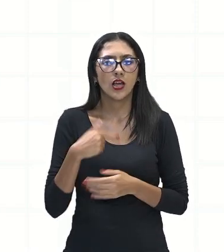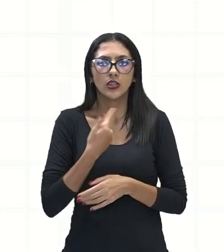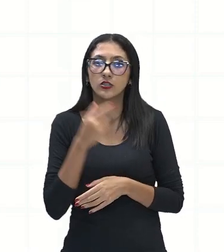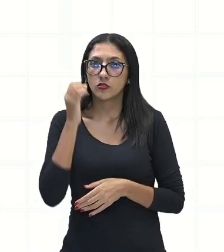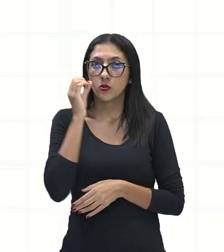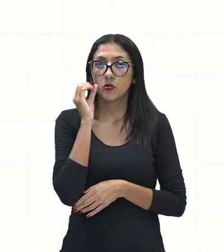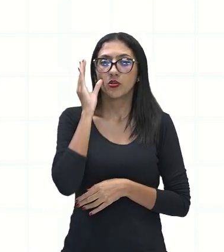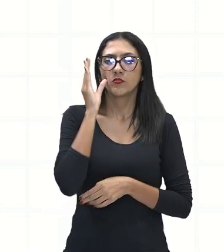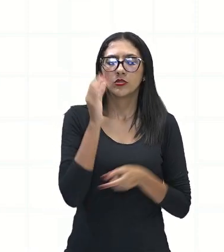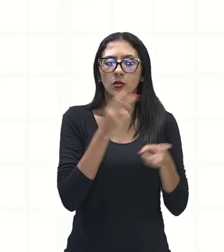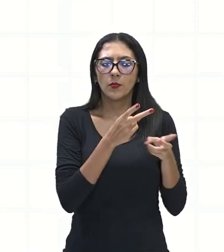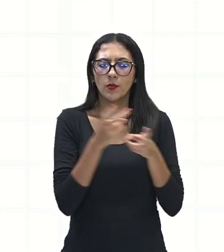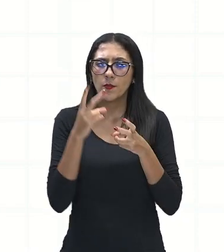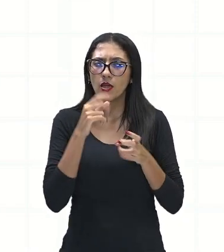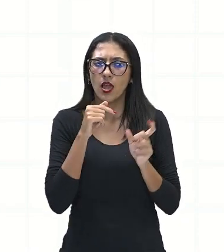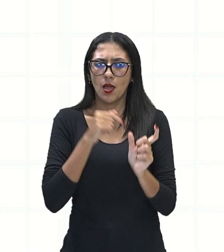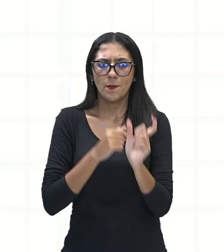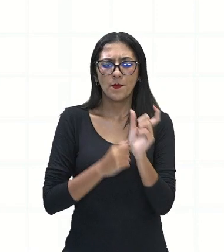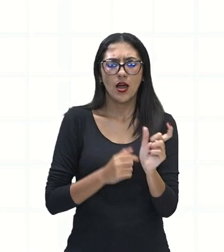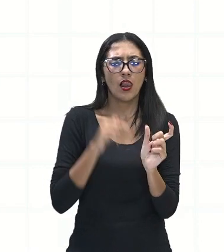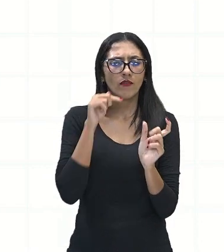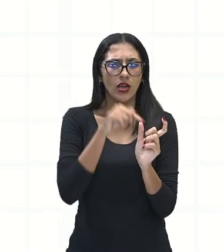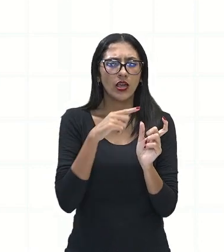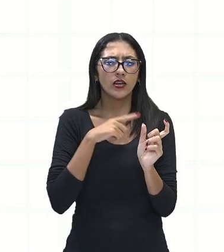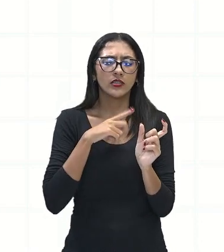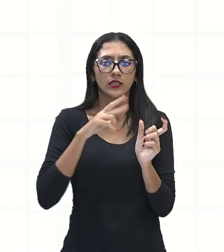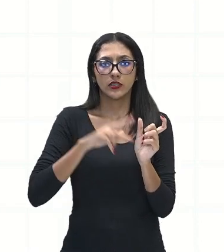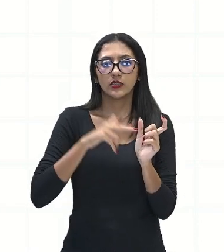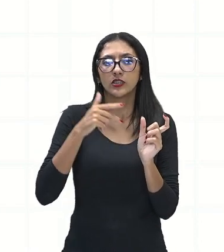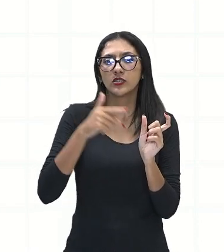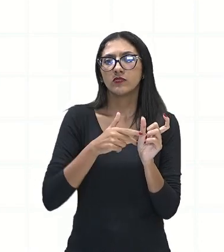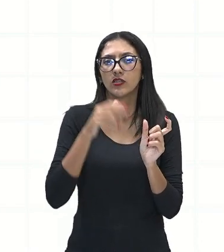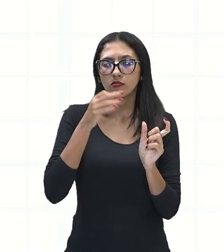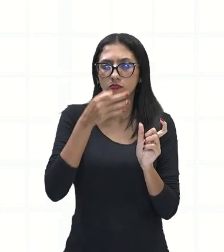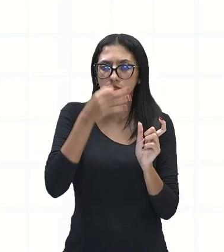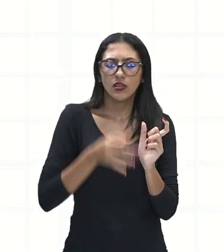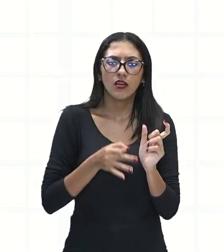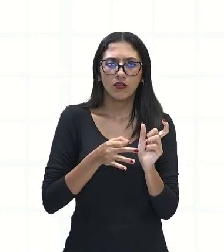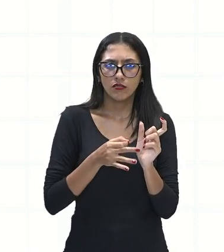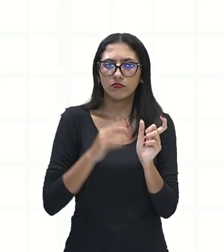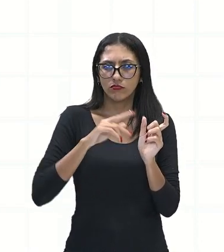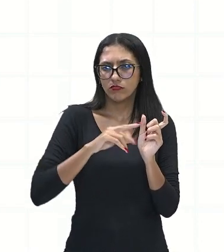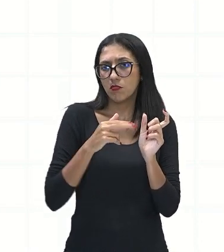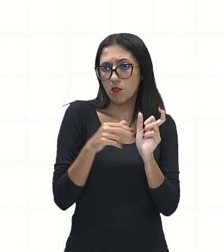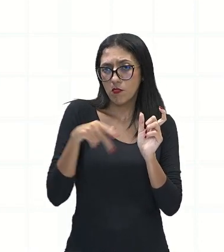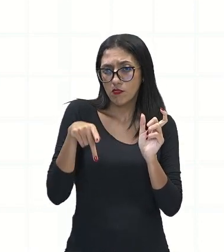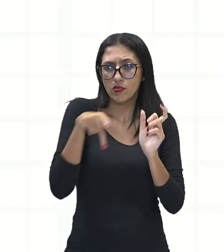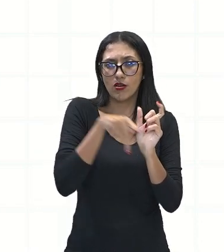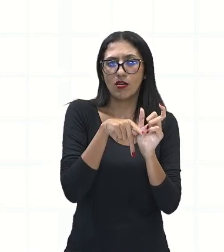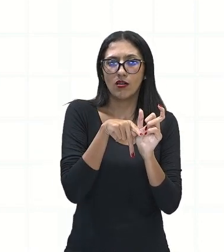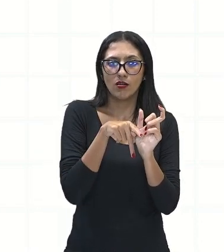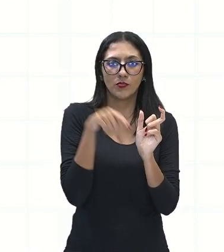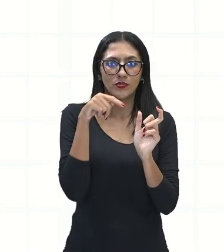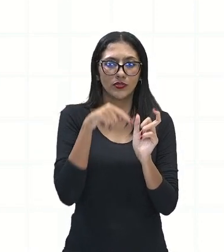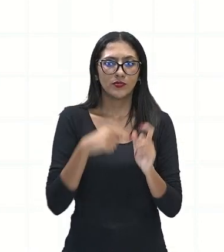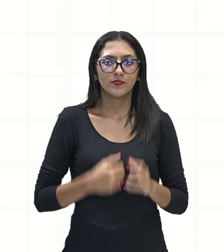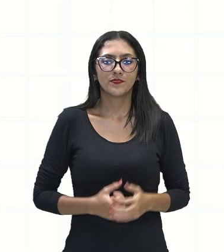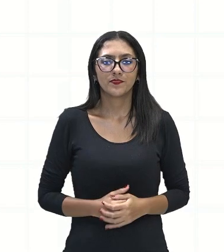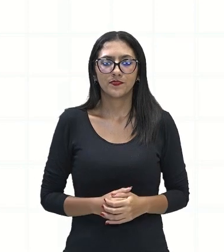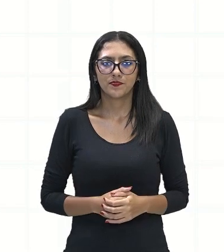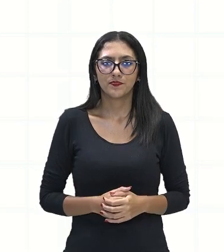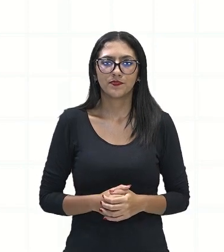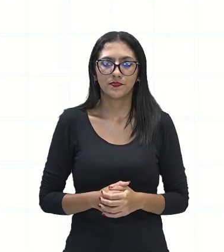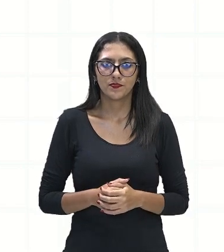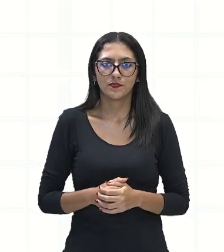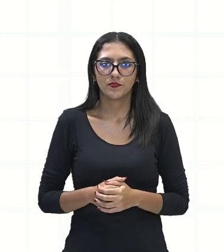que aquela palavra tem aquele significado próprio ali, né? Já na